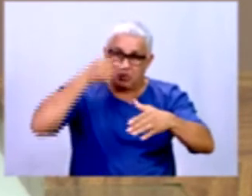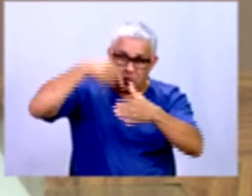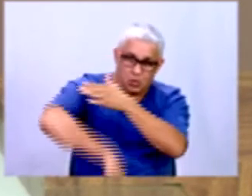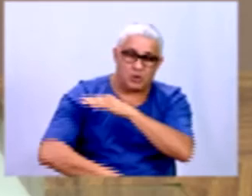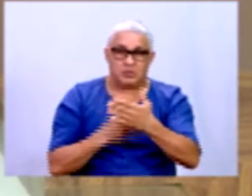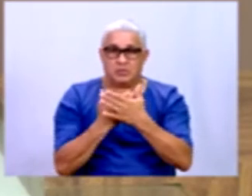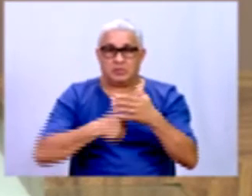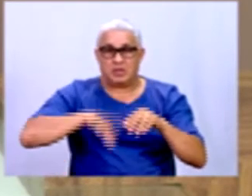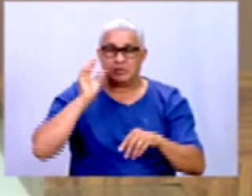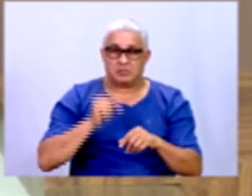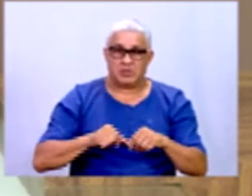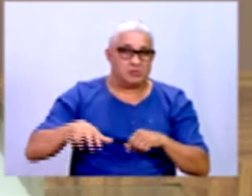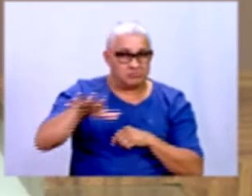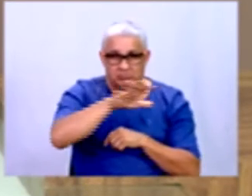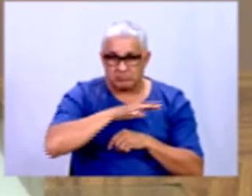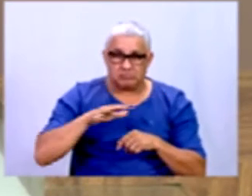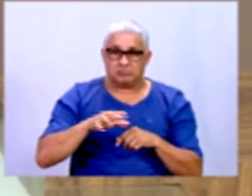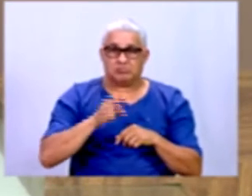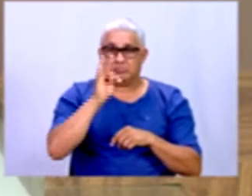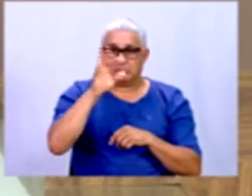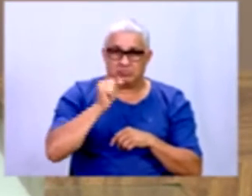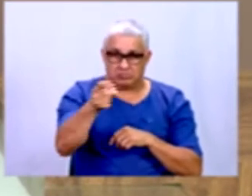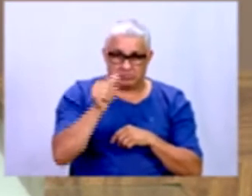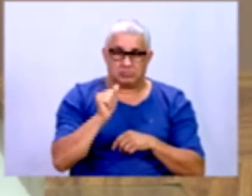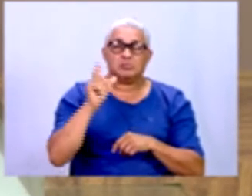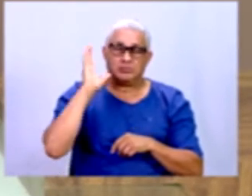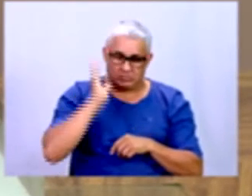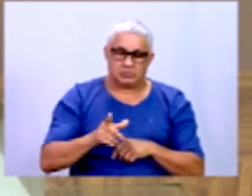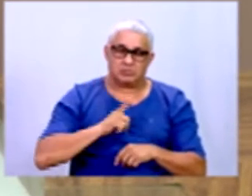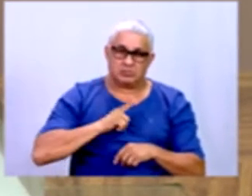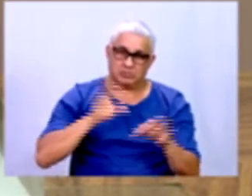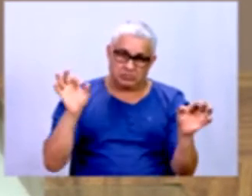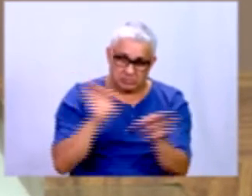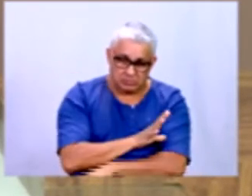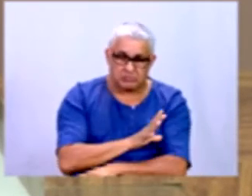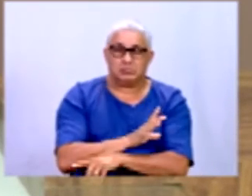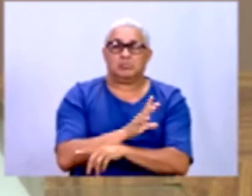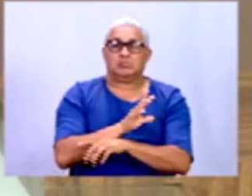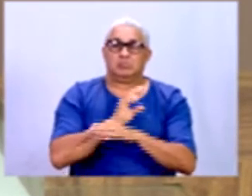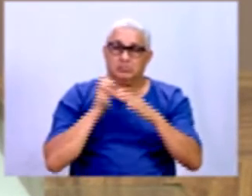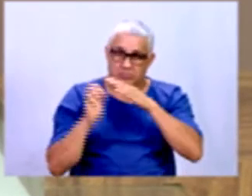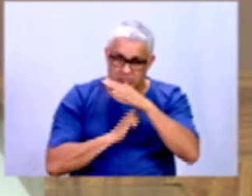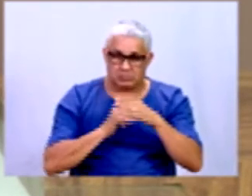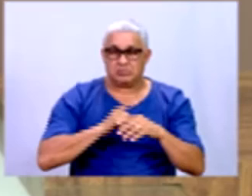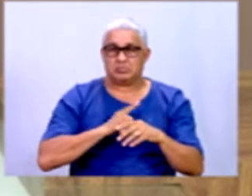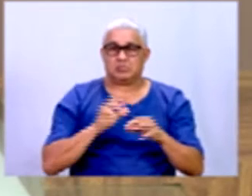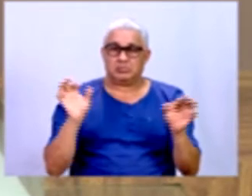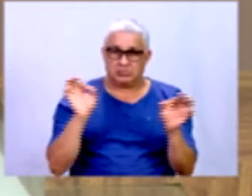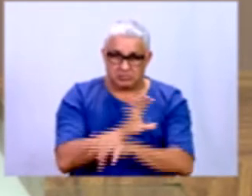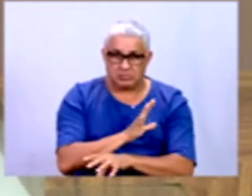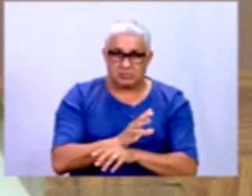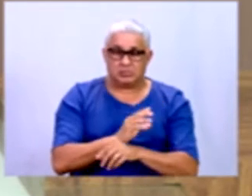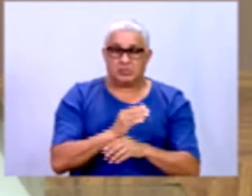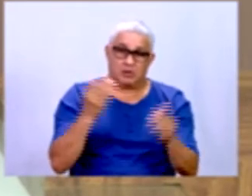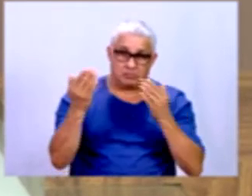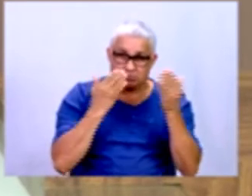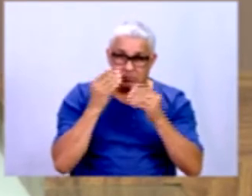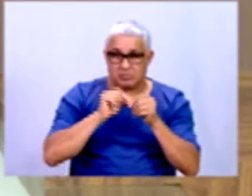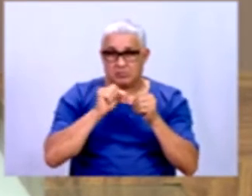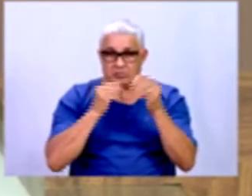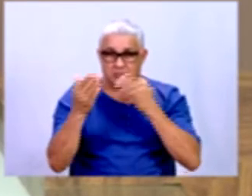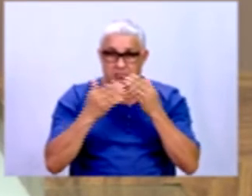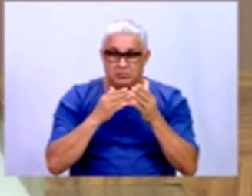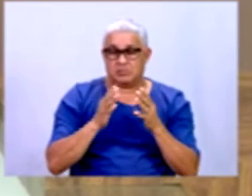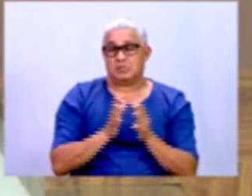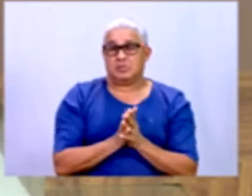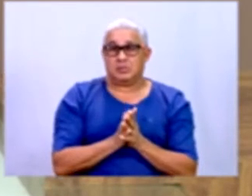geral, a resposta seria essa, que essas taxas já estão prontas, vêm a partir desses órgãos, né? Que são estabelecidas para fazer essas análises já, as estatísticas